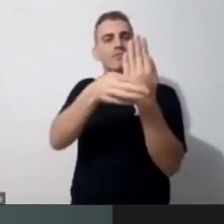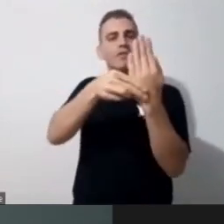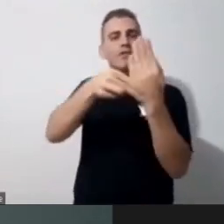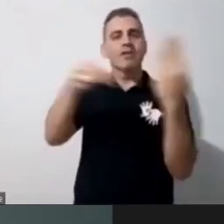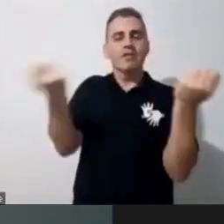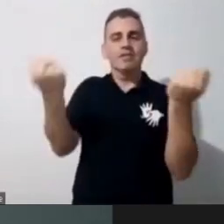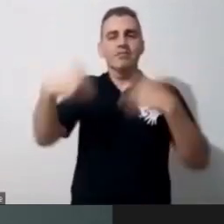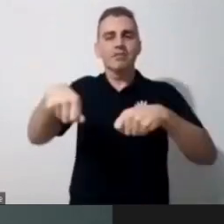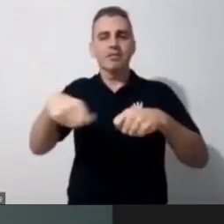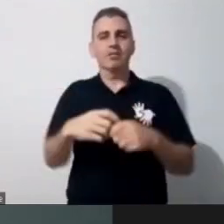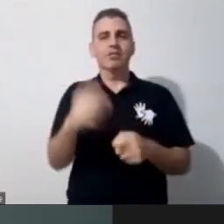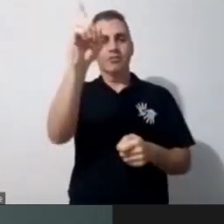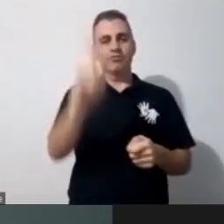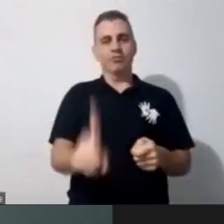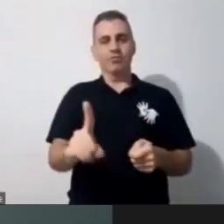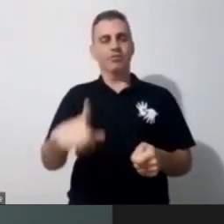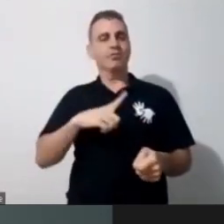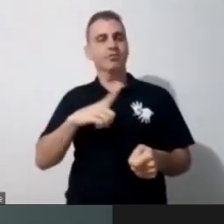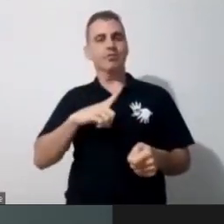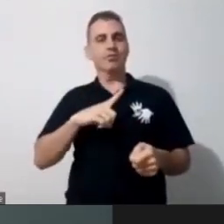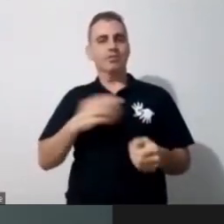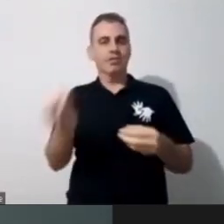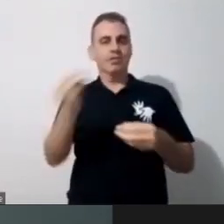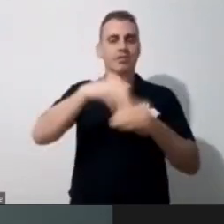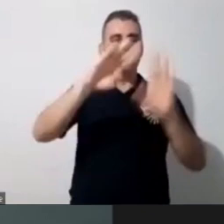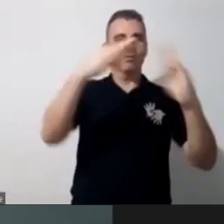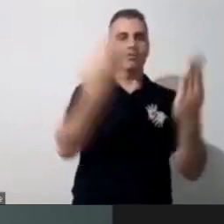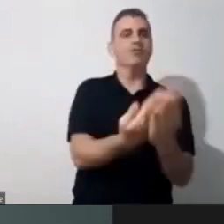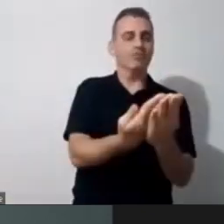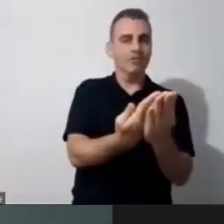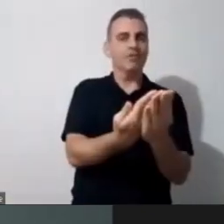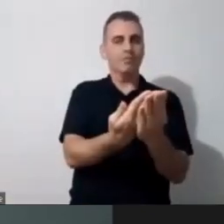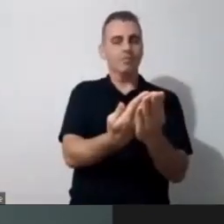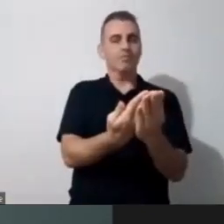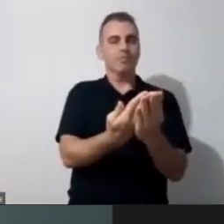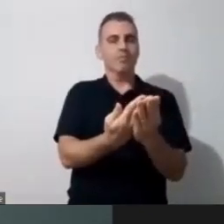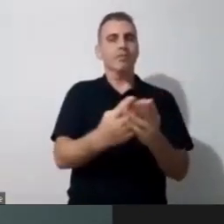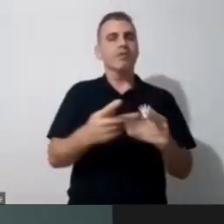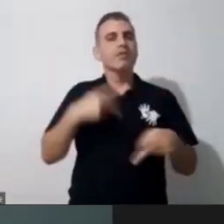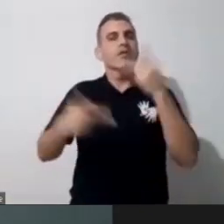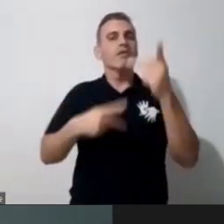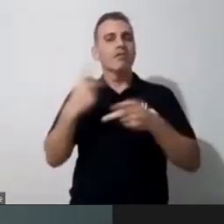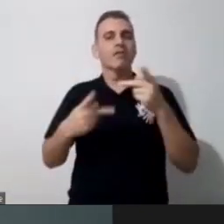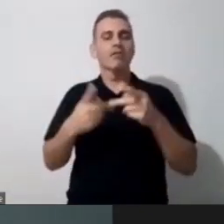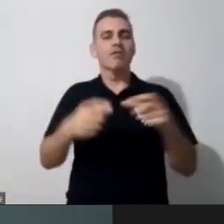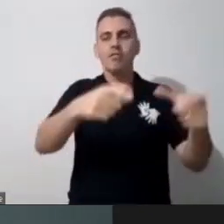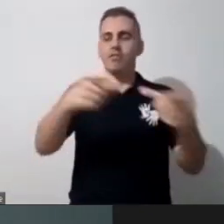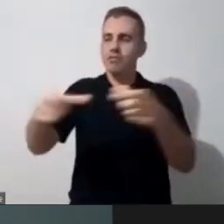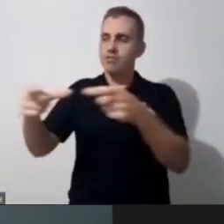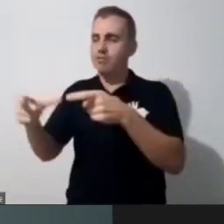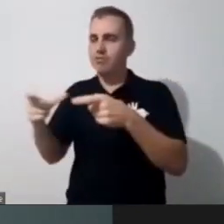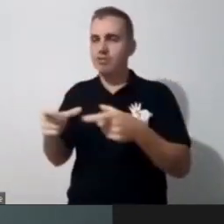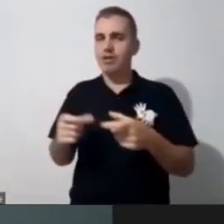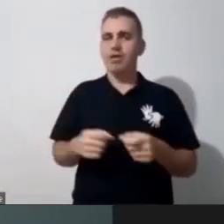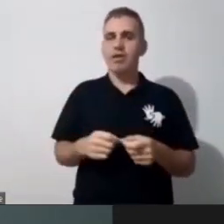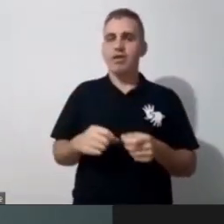direitos que ele tem dentro da escola, então isso eu levando pra todo e qualquer lugar pós-pandemia, né,